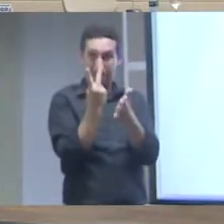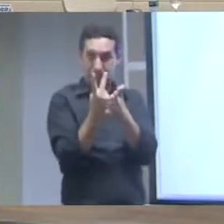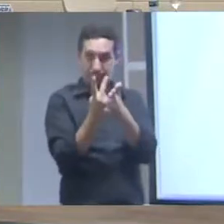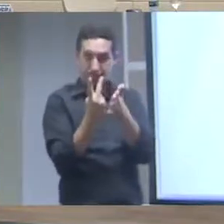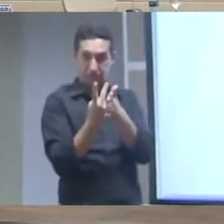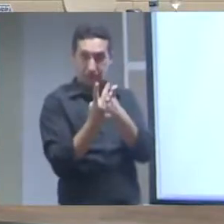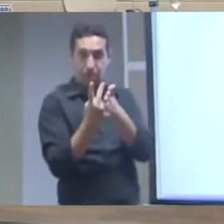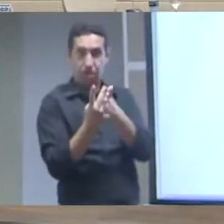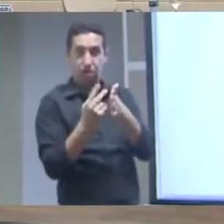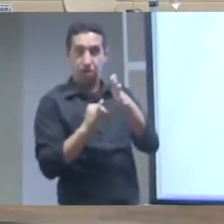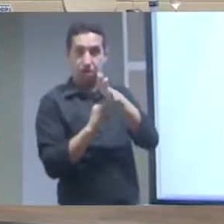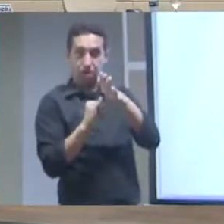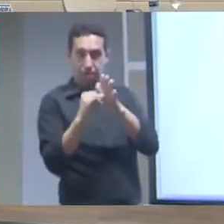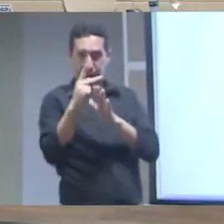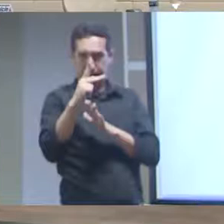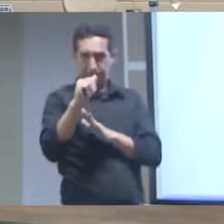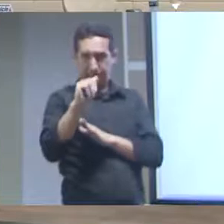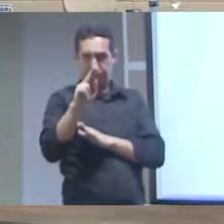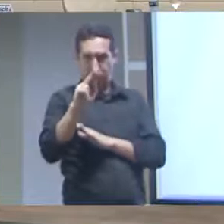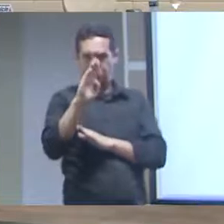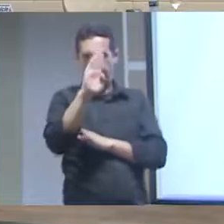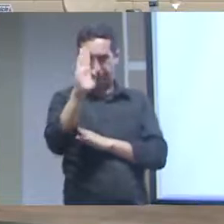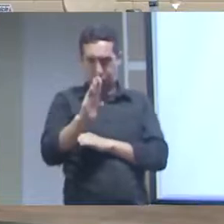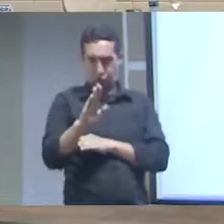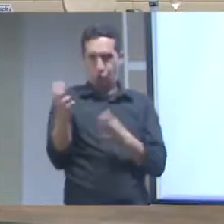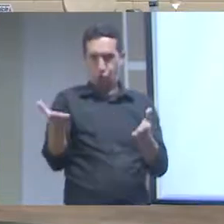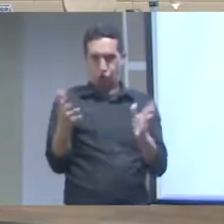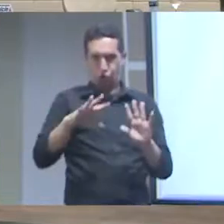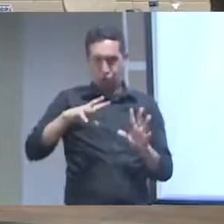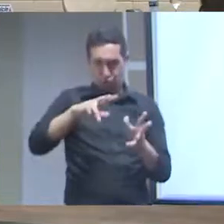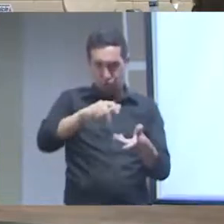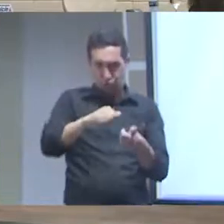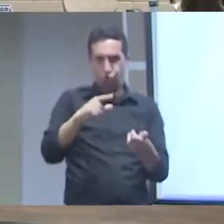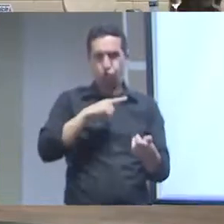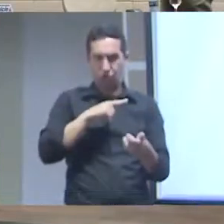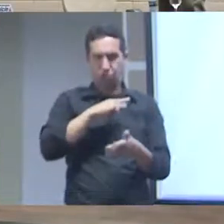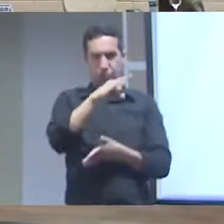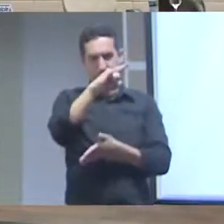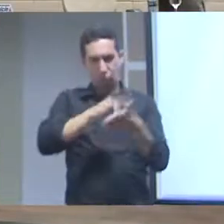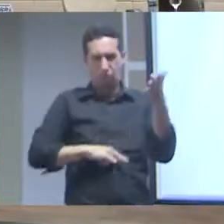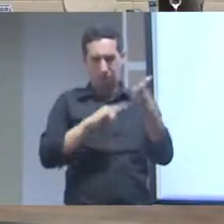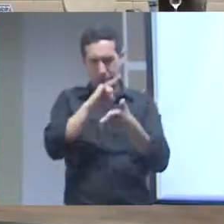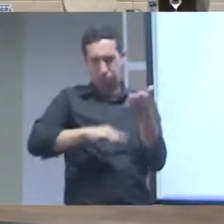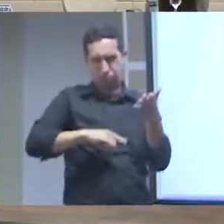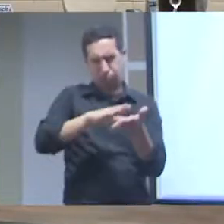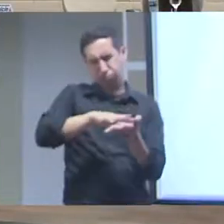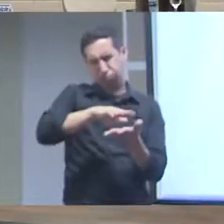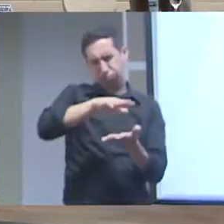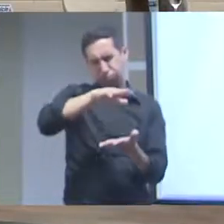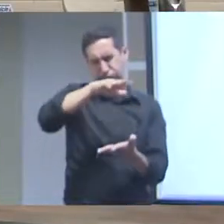palavras-chave hoje em dia chama meus filhos chamam de hashtag eu sou do tempo da palavra-chave